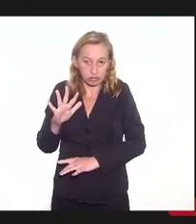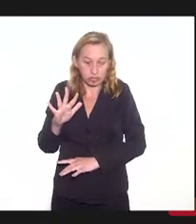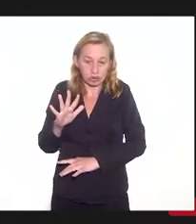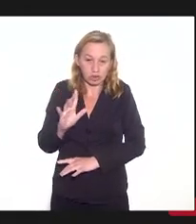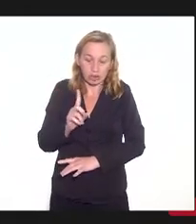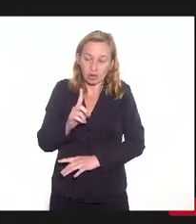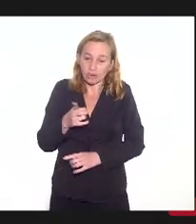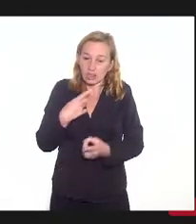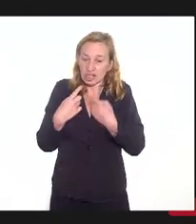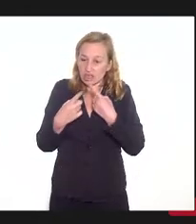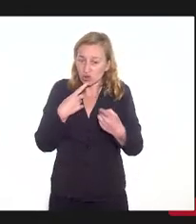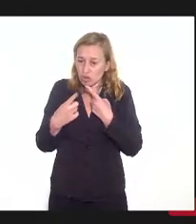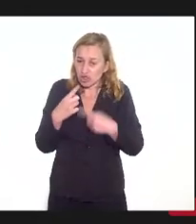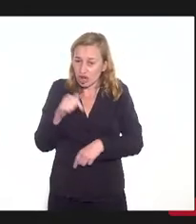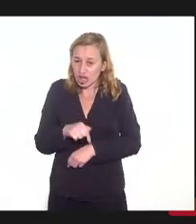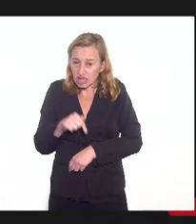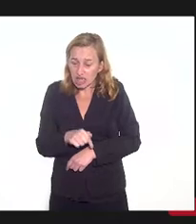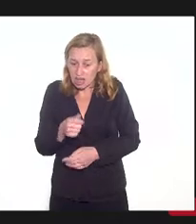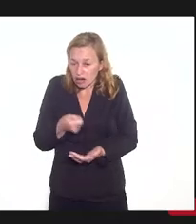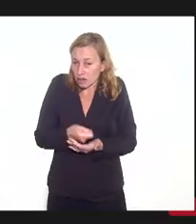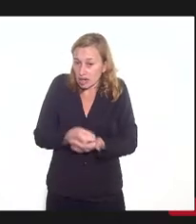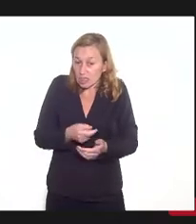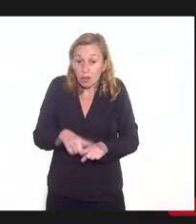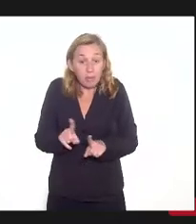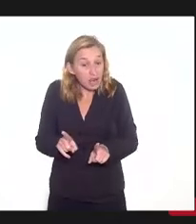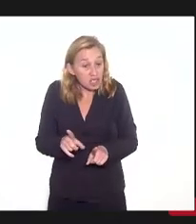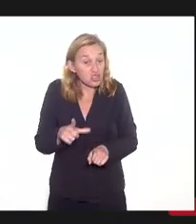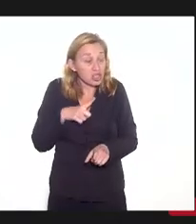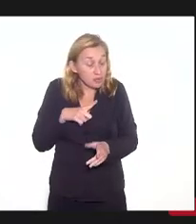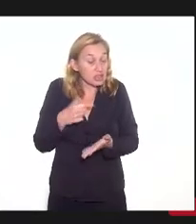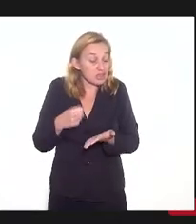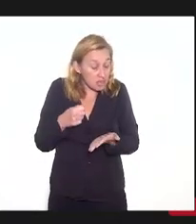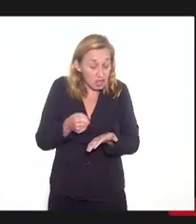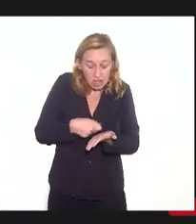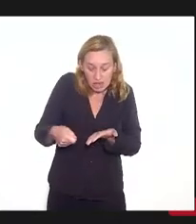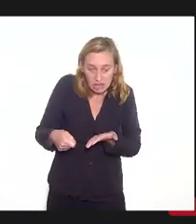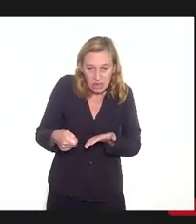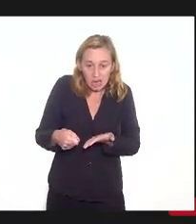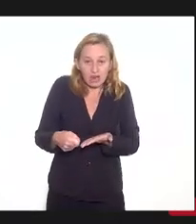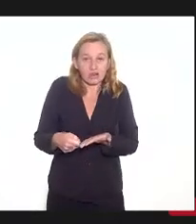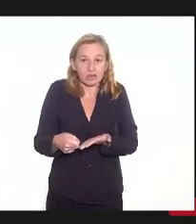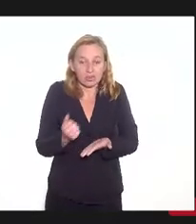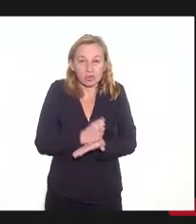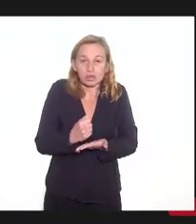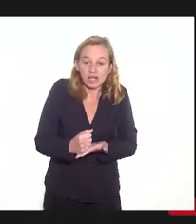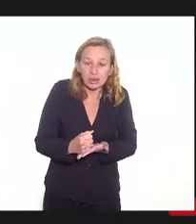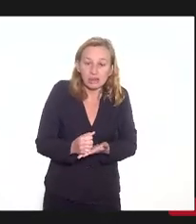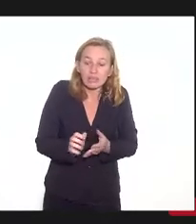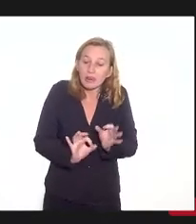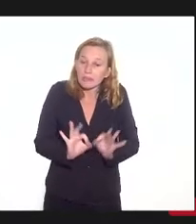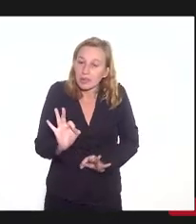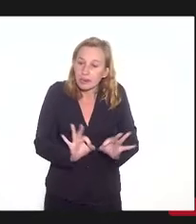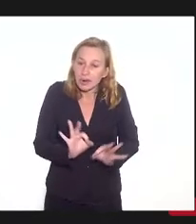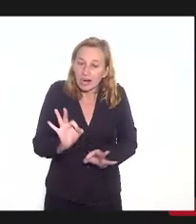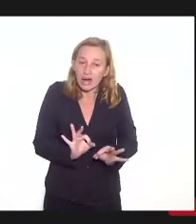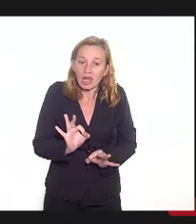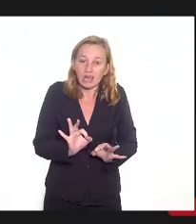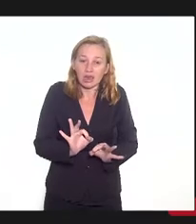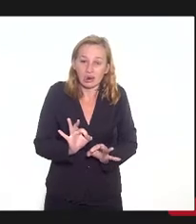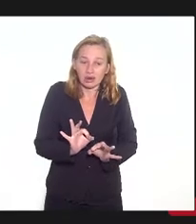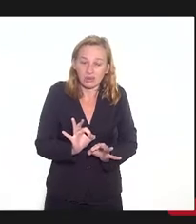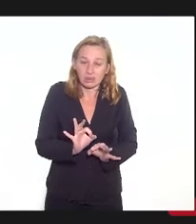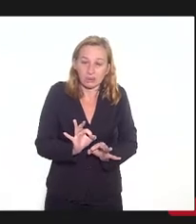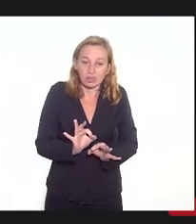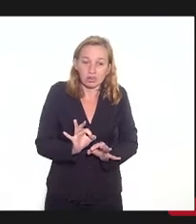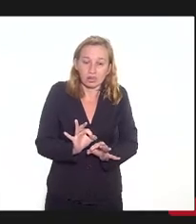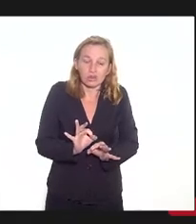discutir aqui das obrigações, mas nós teríamos que assinar esse contrato para elaborar o plano e aí